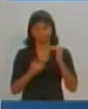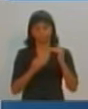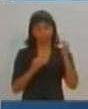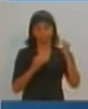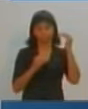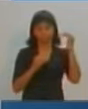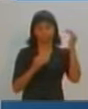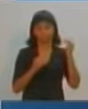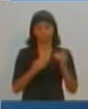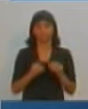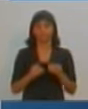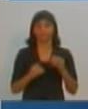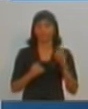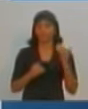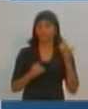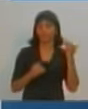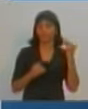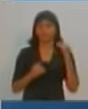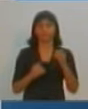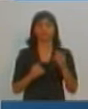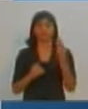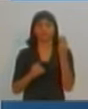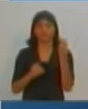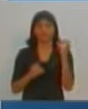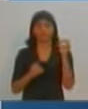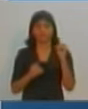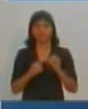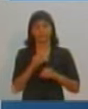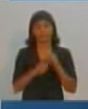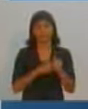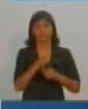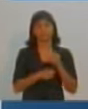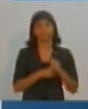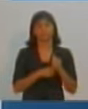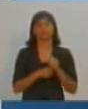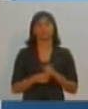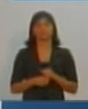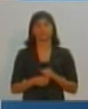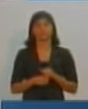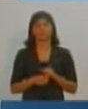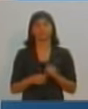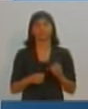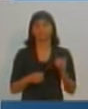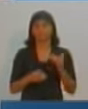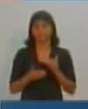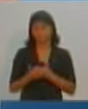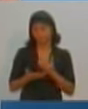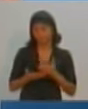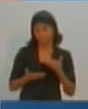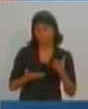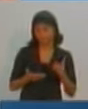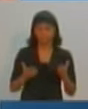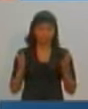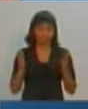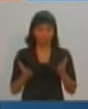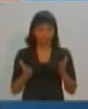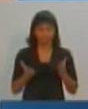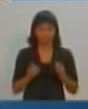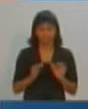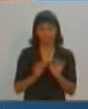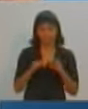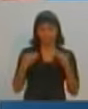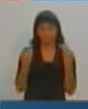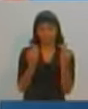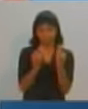anos no Brasil. É importante que ele seja mantido, é importante que todas as etapas do SUS sejam mantidas. Desde a estratégia de saúde da família,